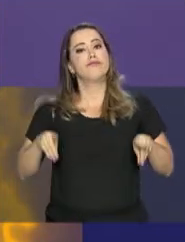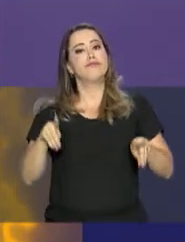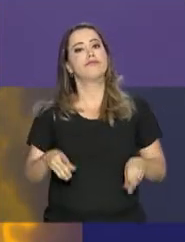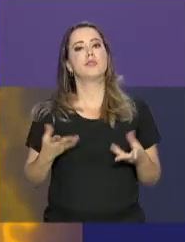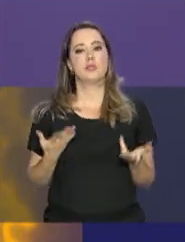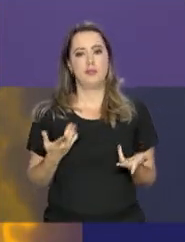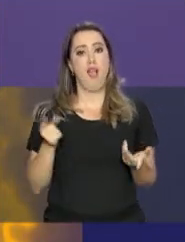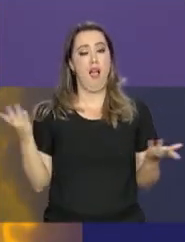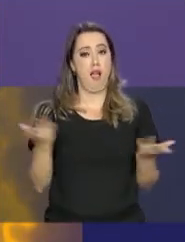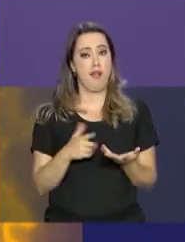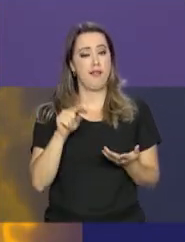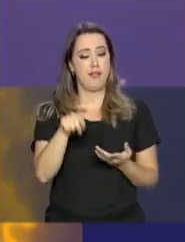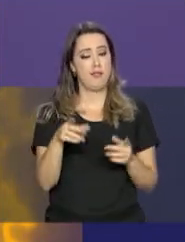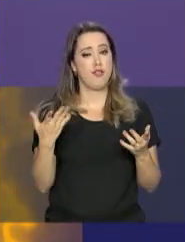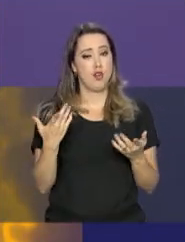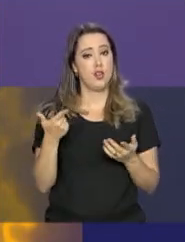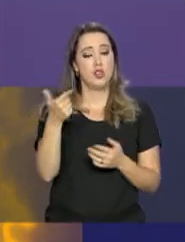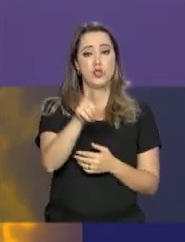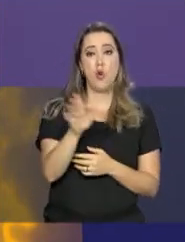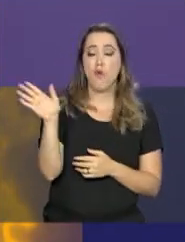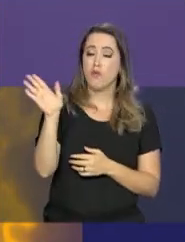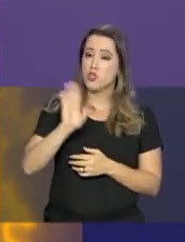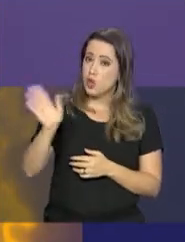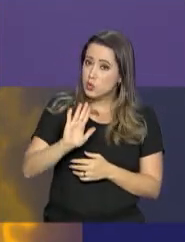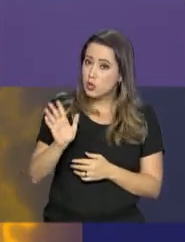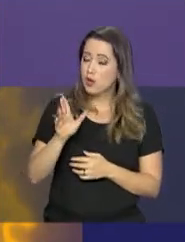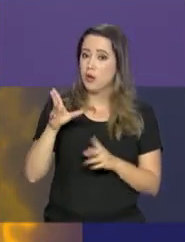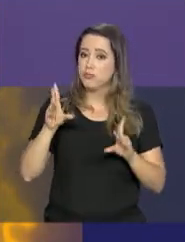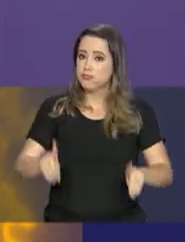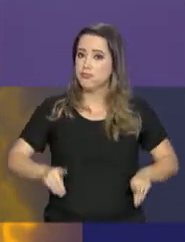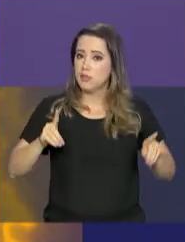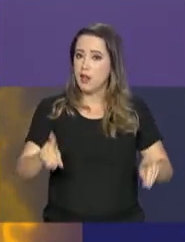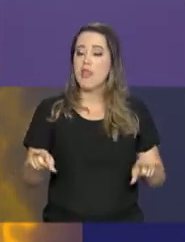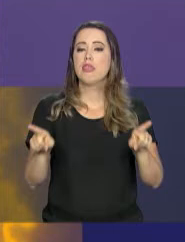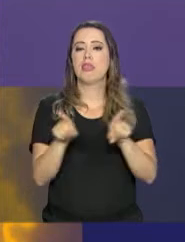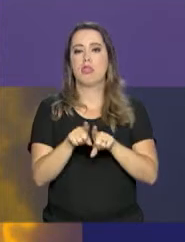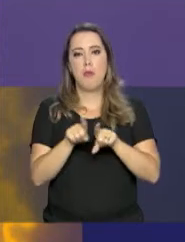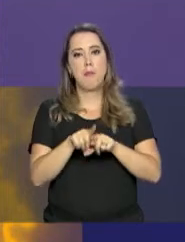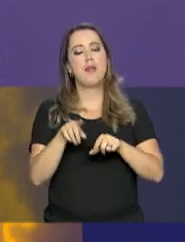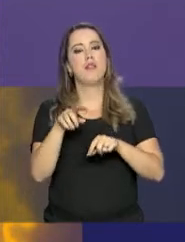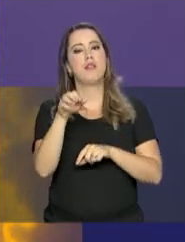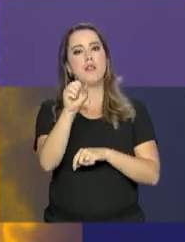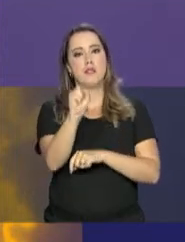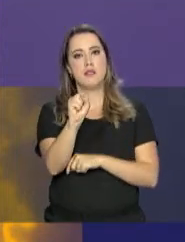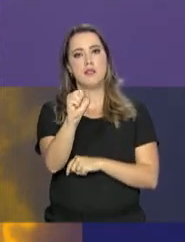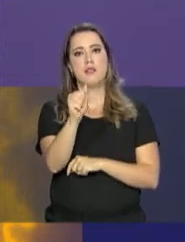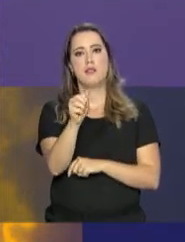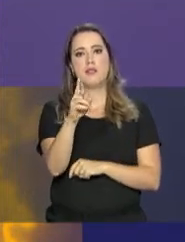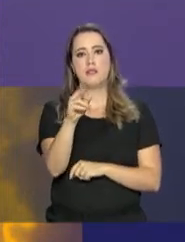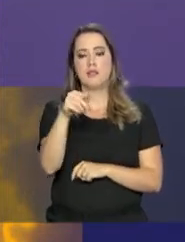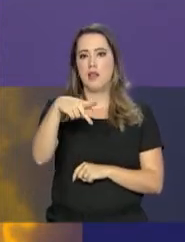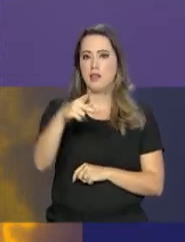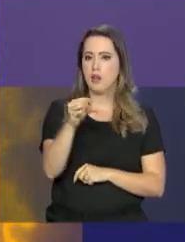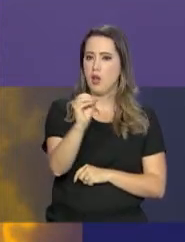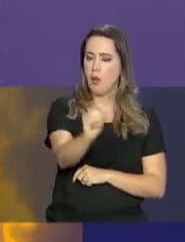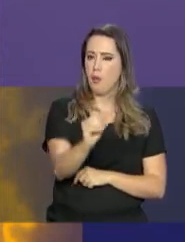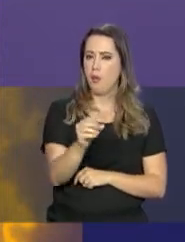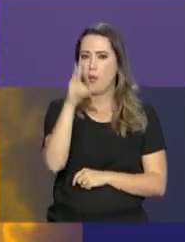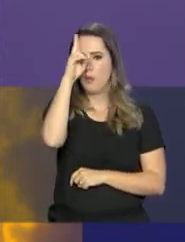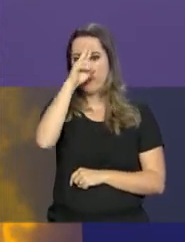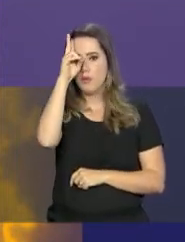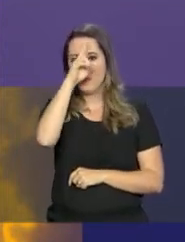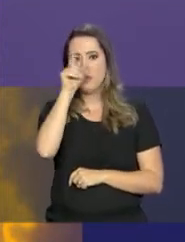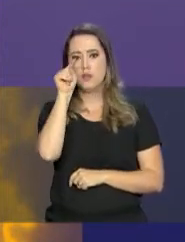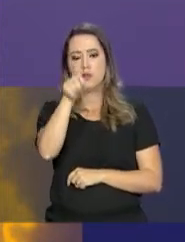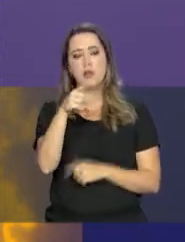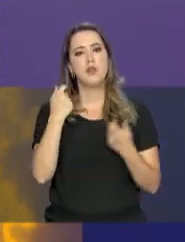falar tchau, tchau, paralisia infantil e também sarampo. Lembrando a todas as mães, pais responsáveis no baixinho, de 1,